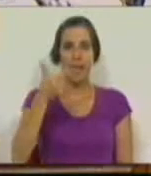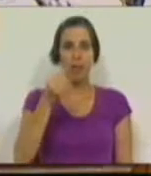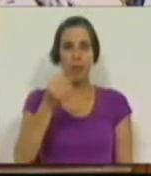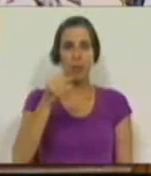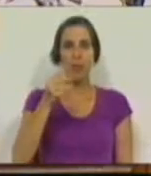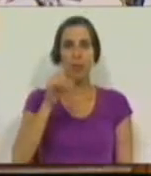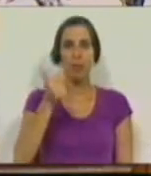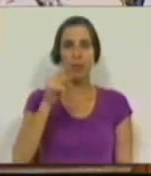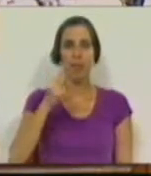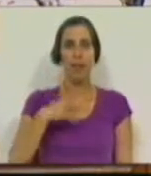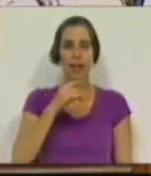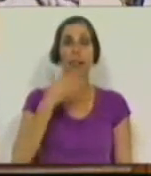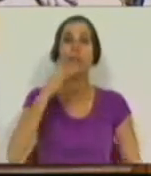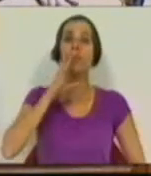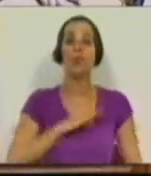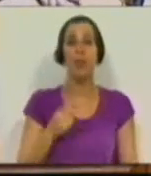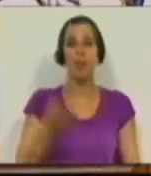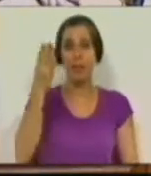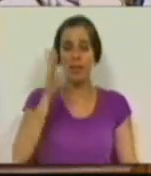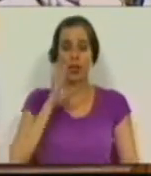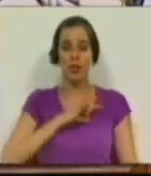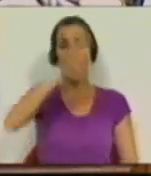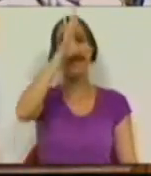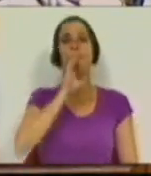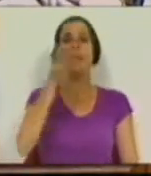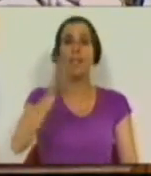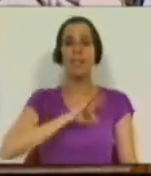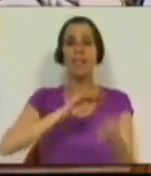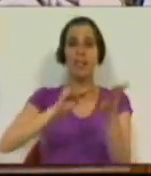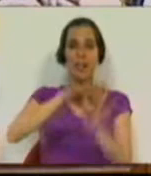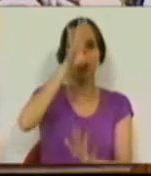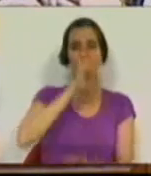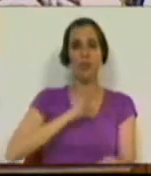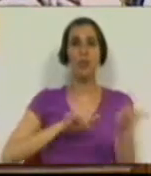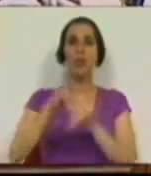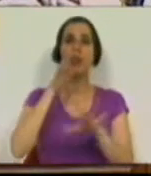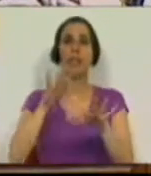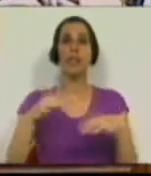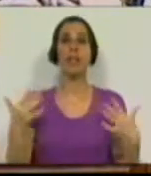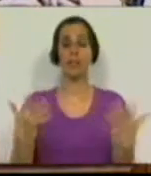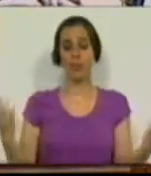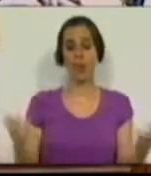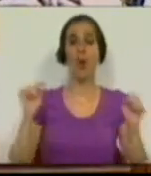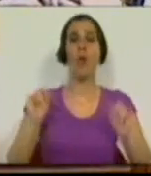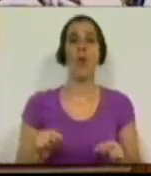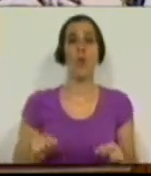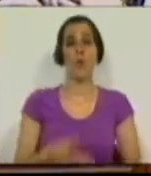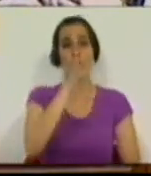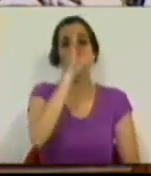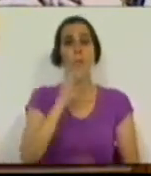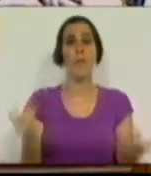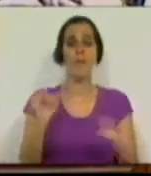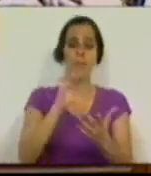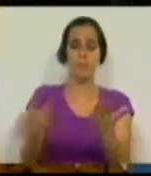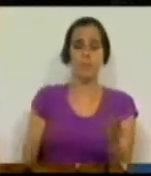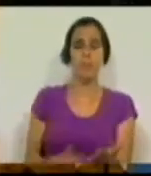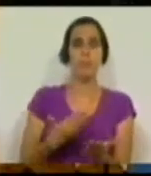Muito obrigado, Sr. Presidente, Sra. Ministra, Srs. Secretários de Estado, Srs. Deputados. Hoje o Governo, com